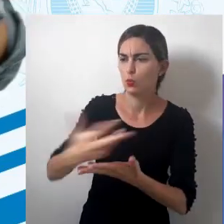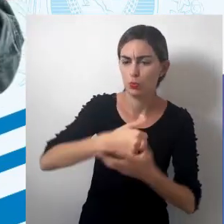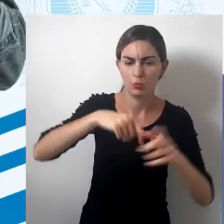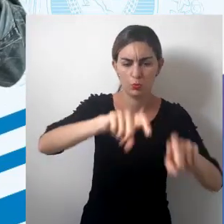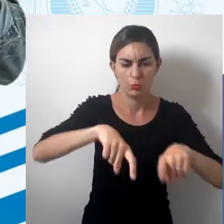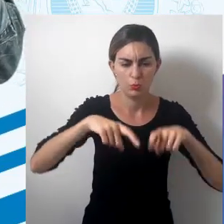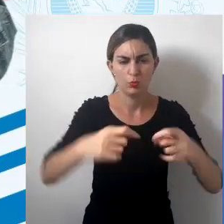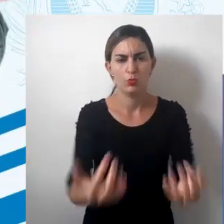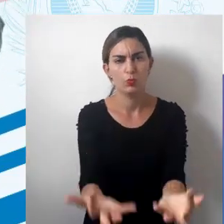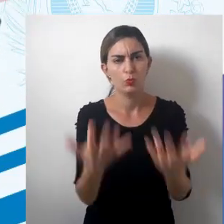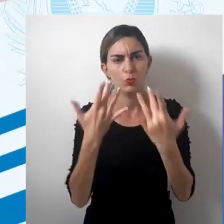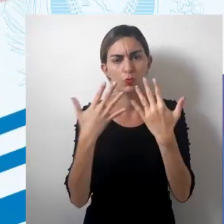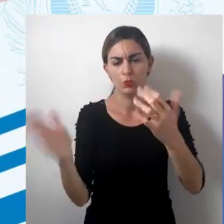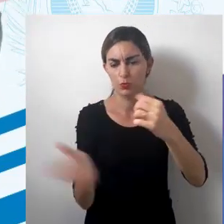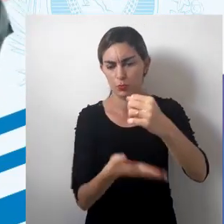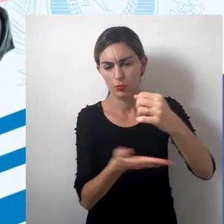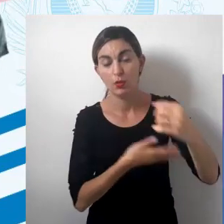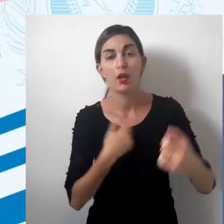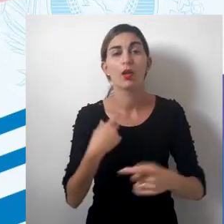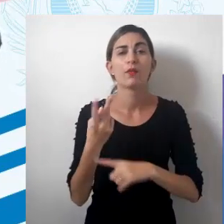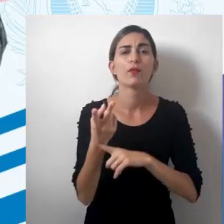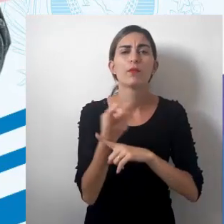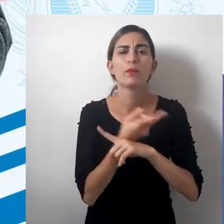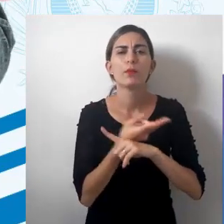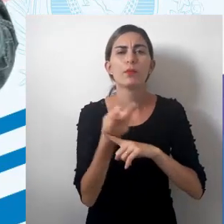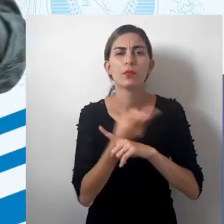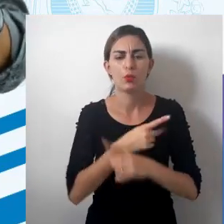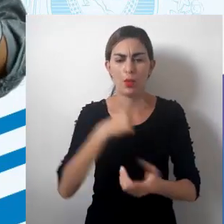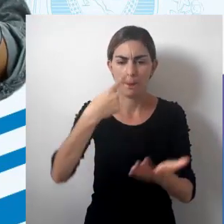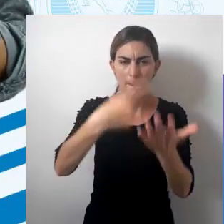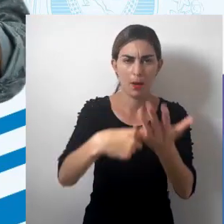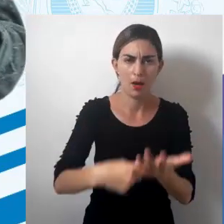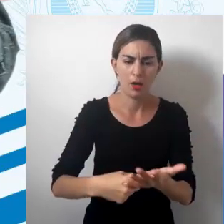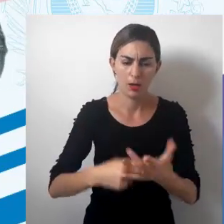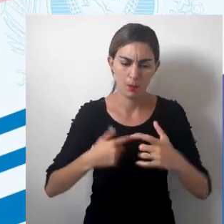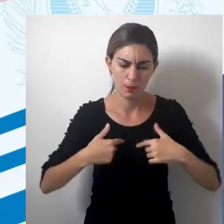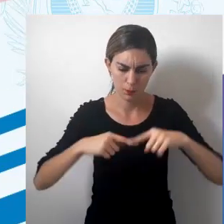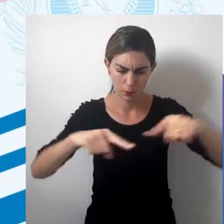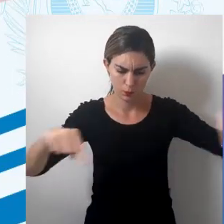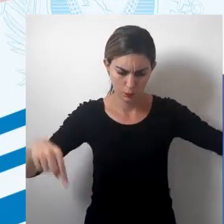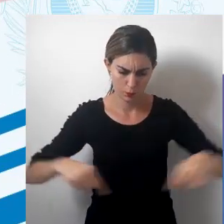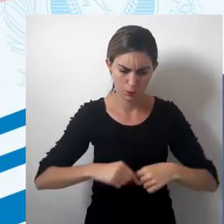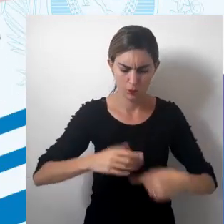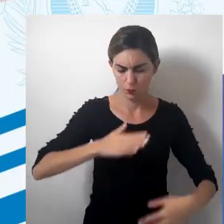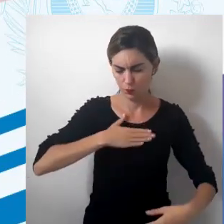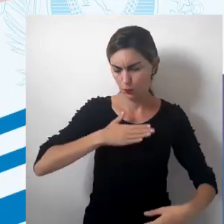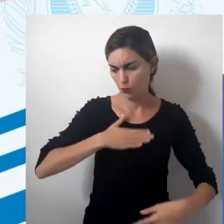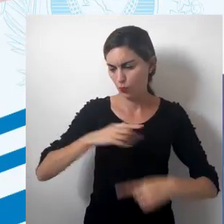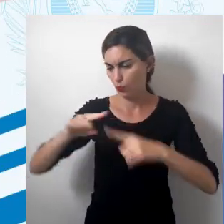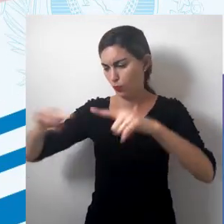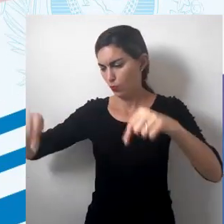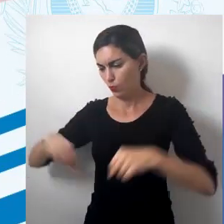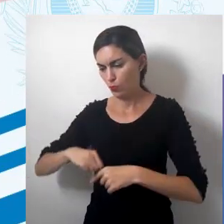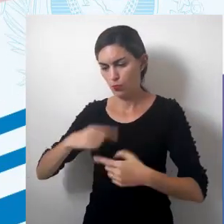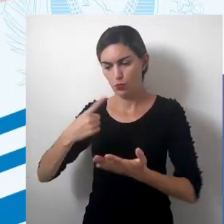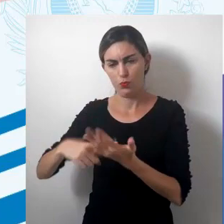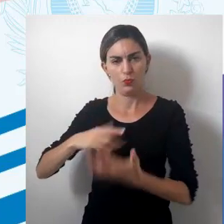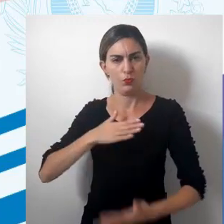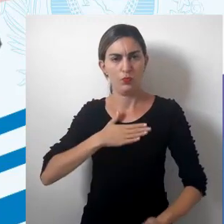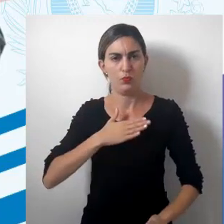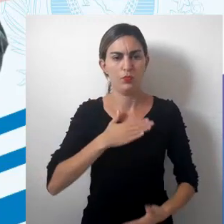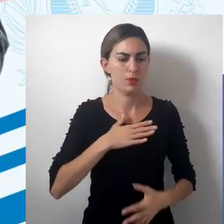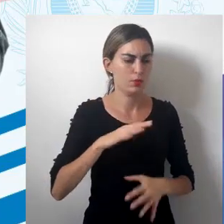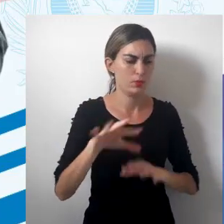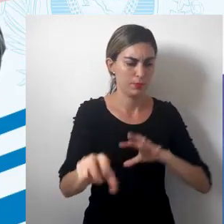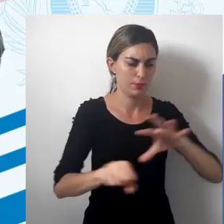colhendo, ele vai buscar, marcar, demarcar espaços para que ele possa,